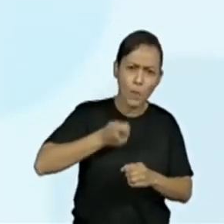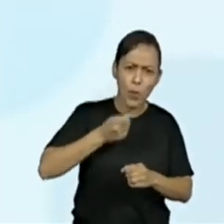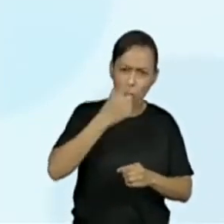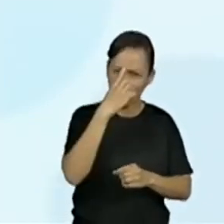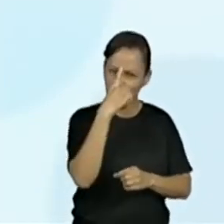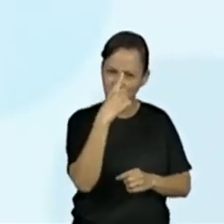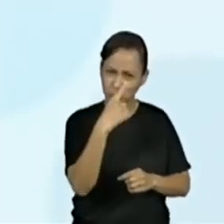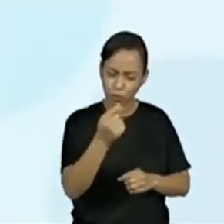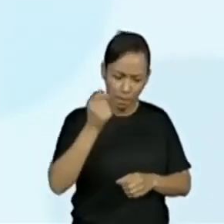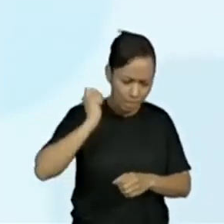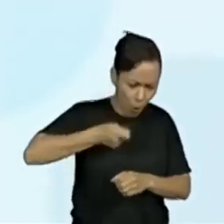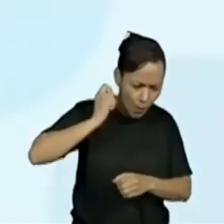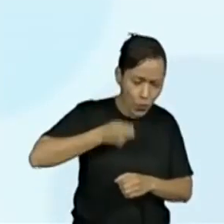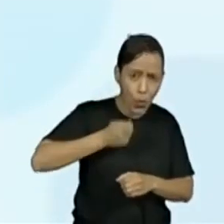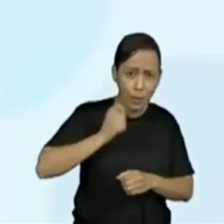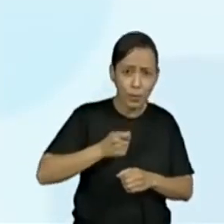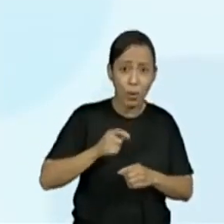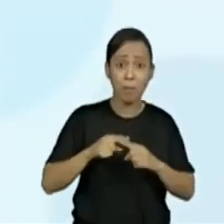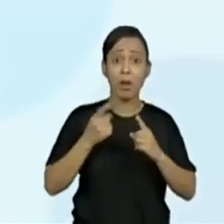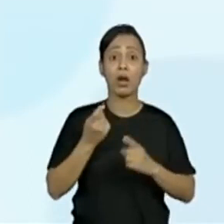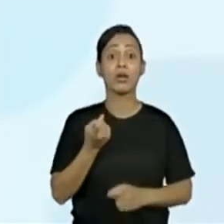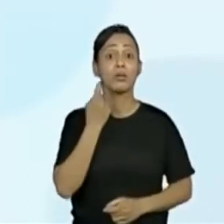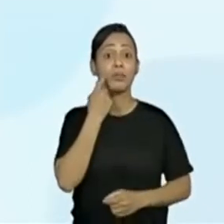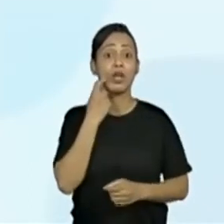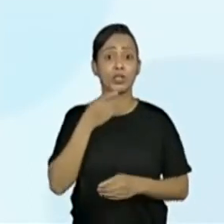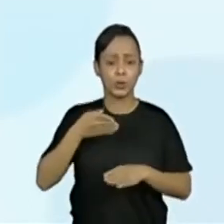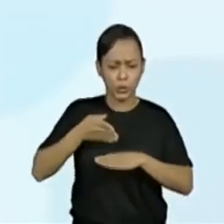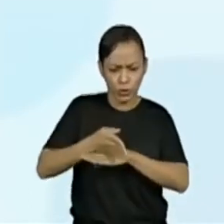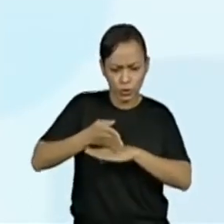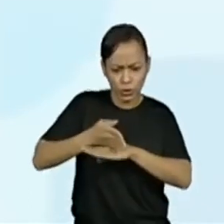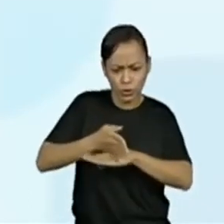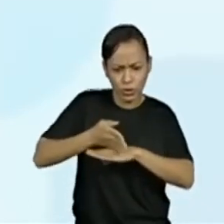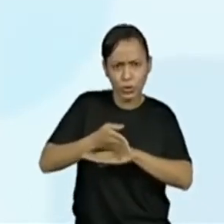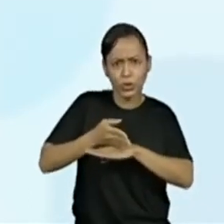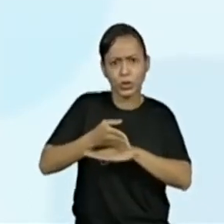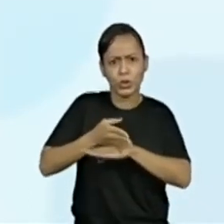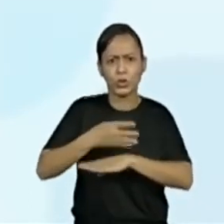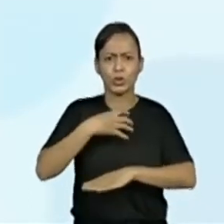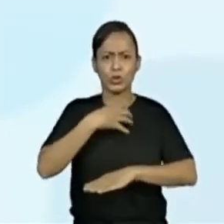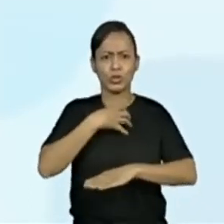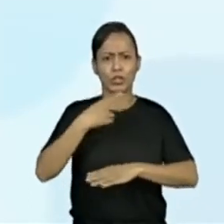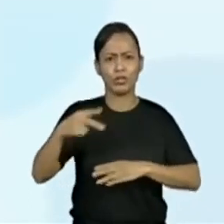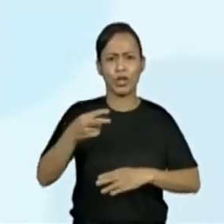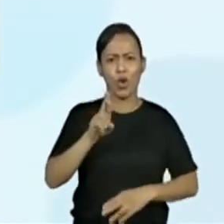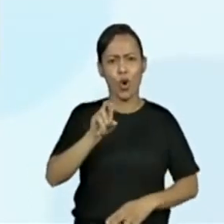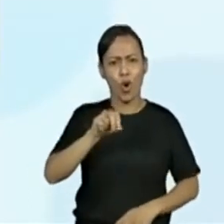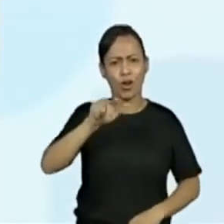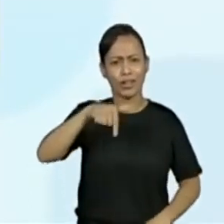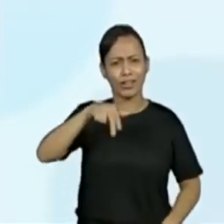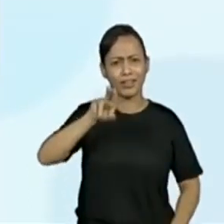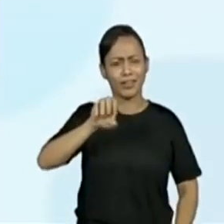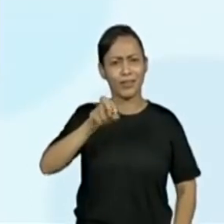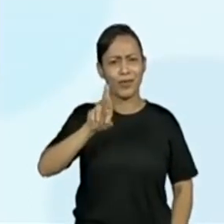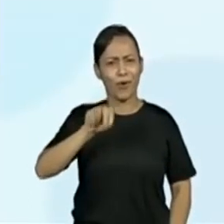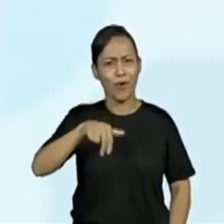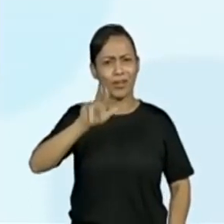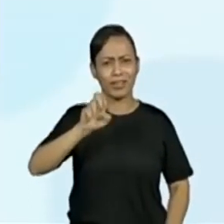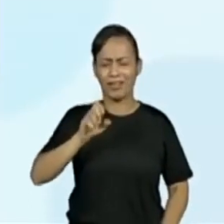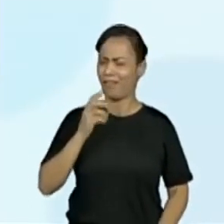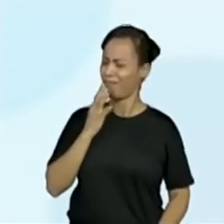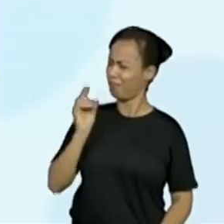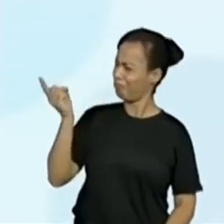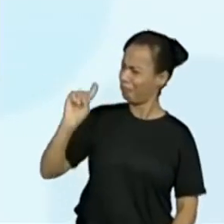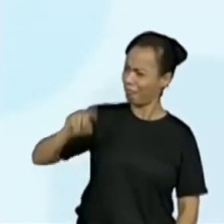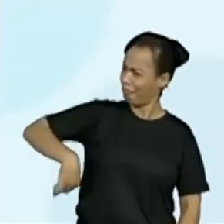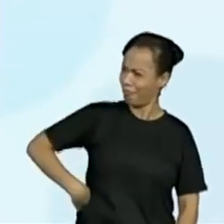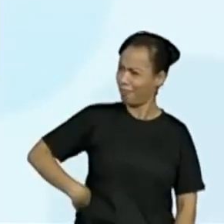toque. Peixe e serra vai serrando. Roque, roque, roque, roque. Muito bom esse. Essa eu não conhecia. Essa